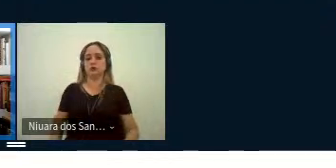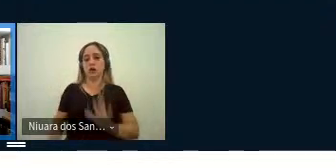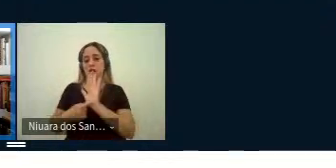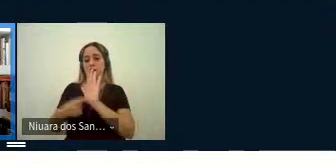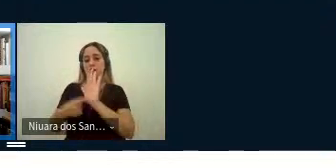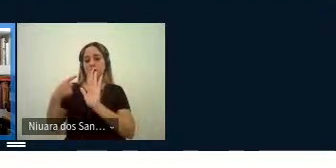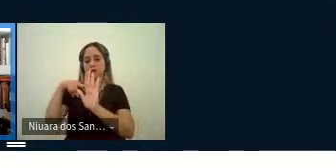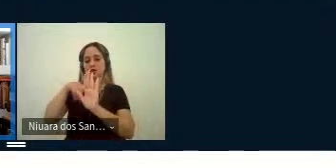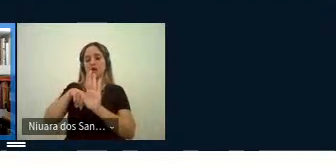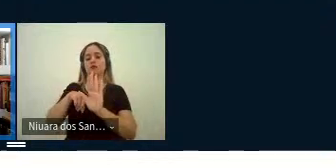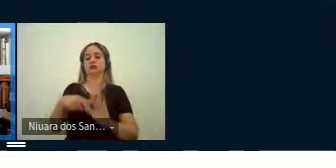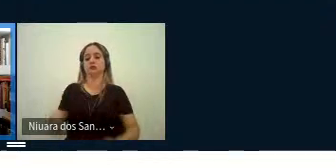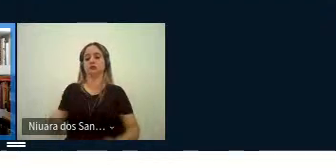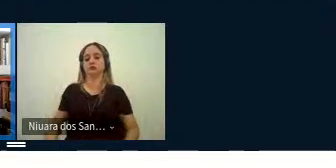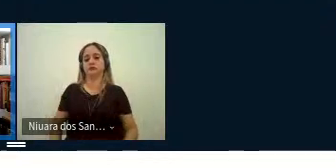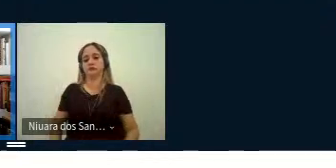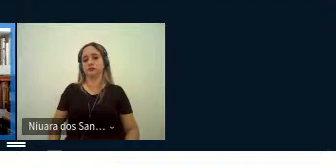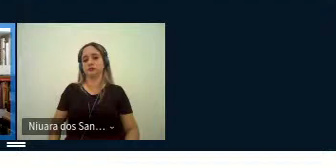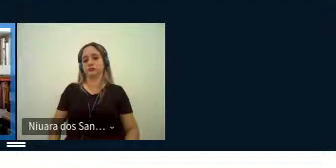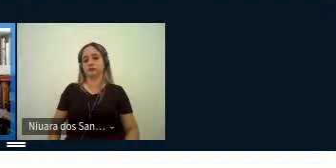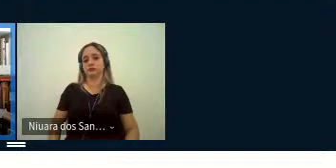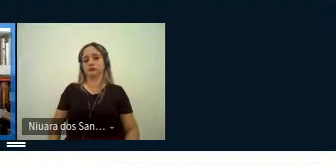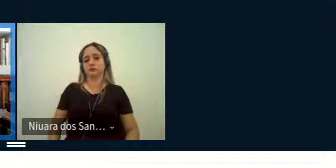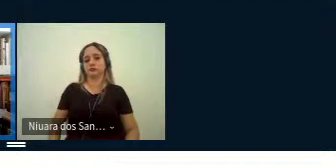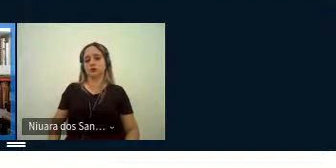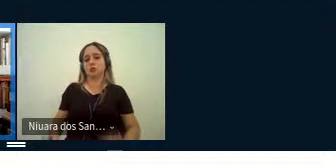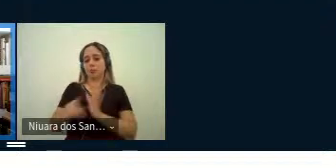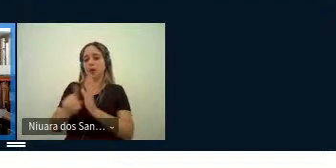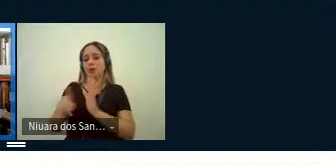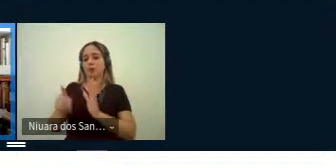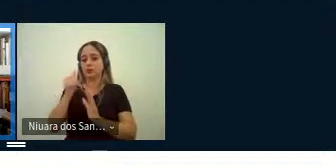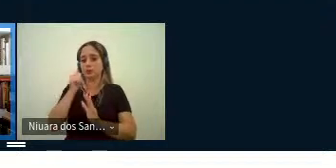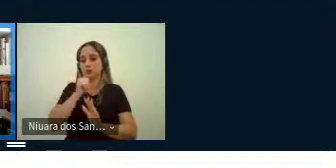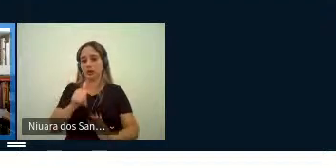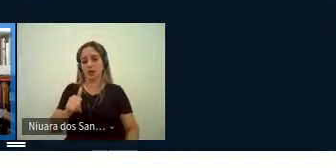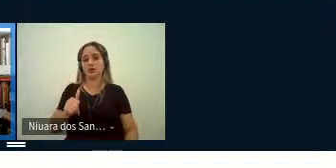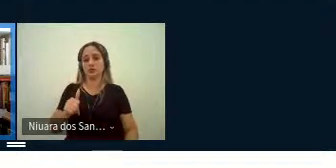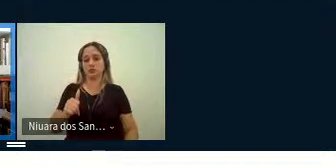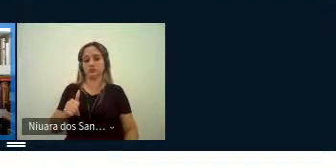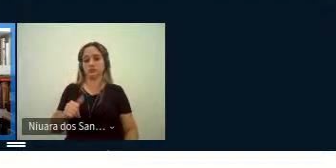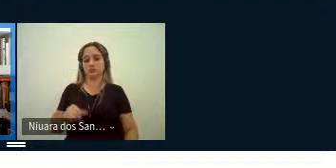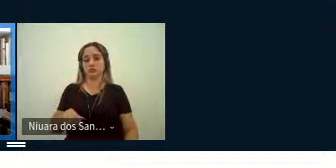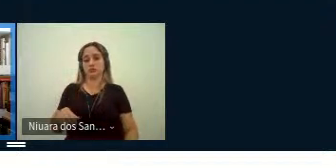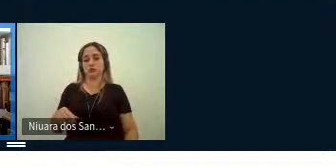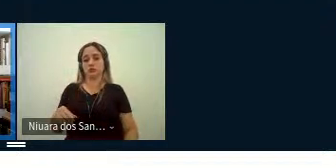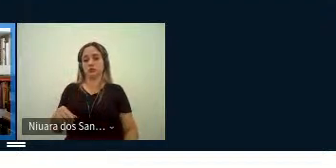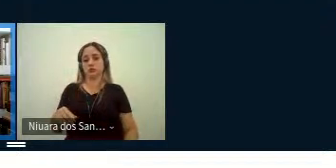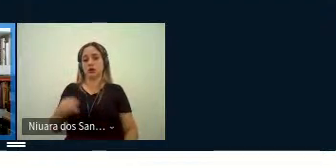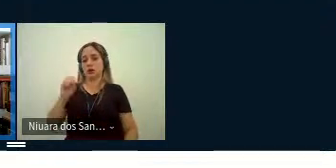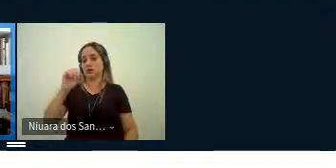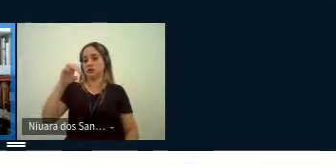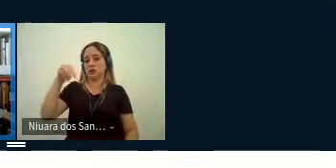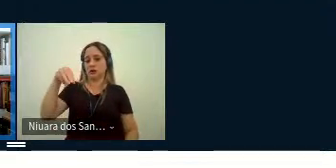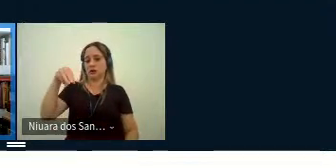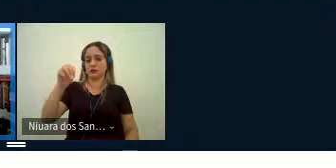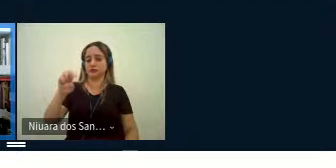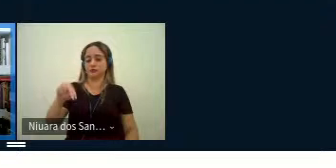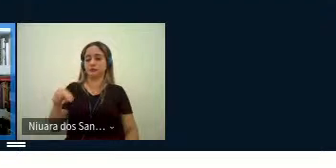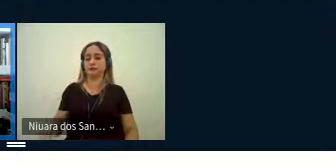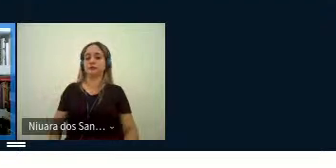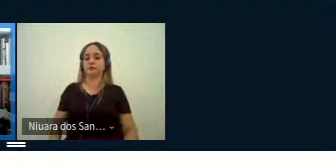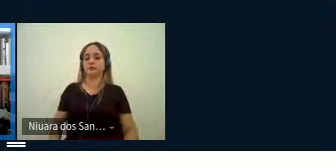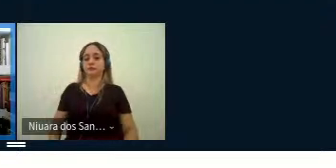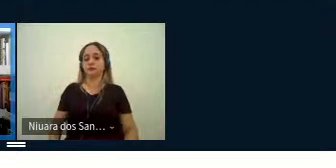aludida né estendida às mulheres evoca retomando as palavras de Simon aquela que ela comenta aquela